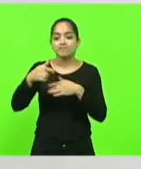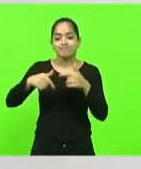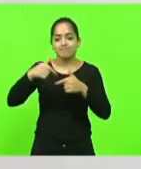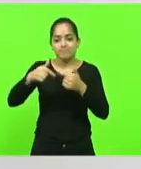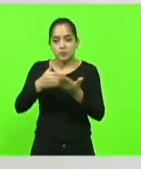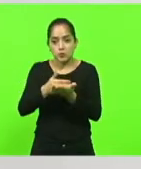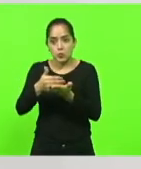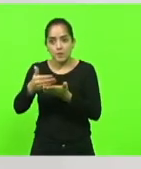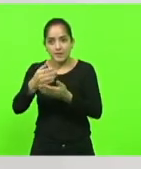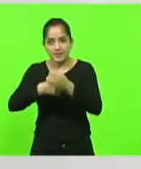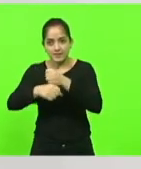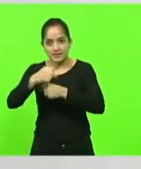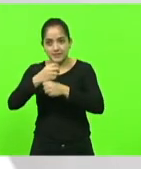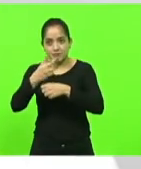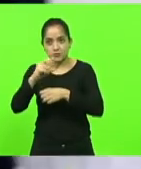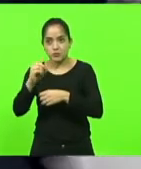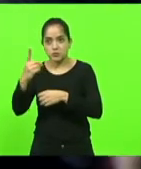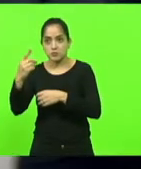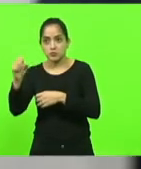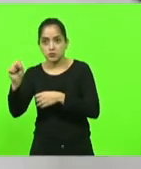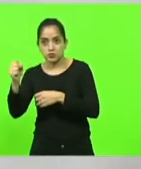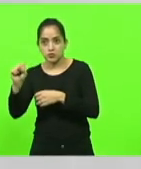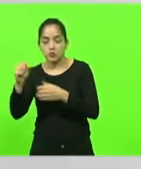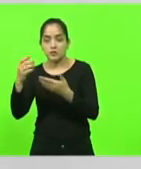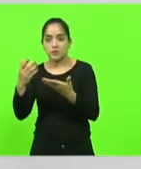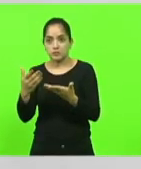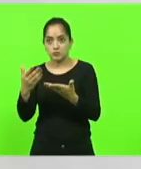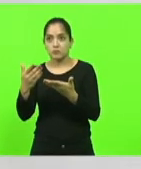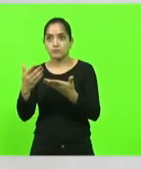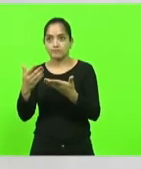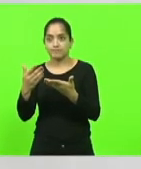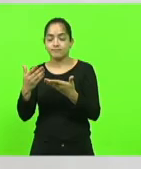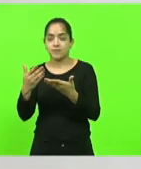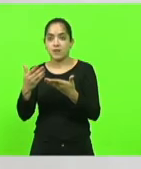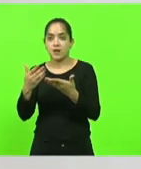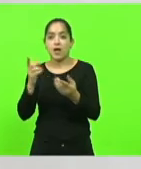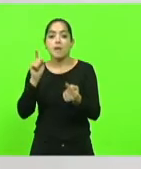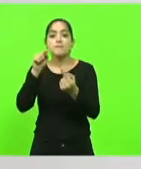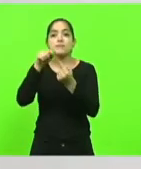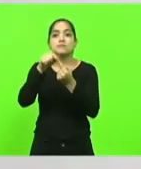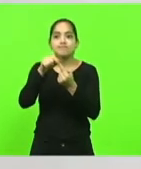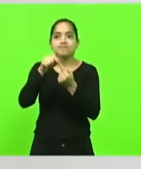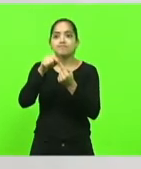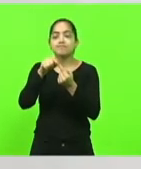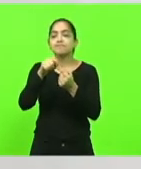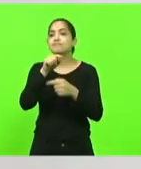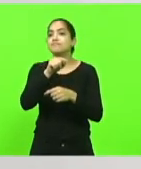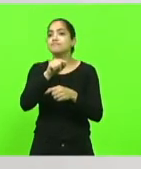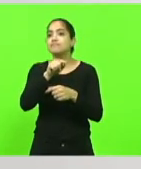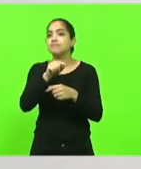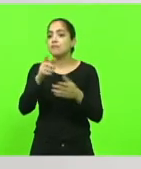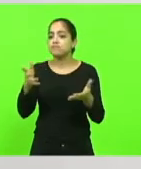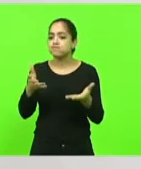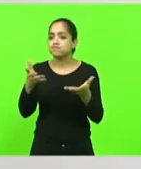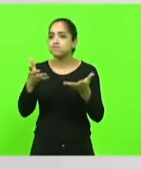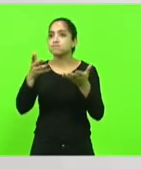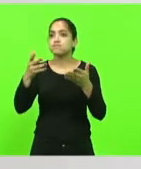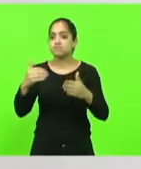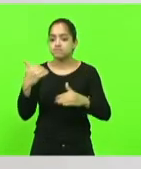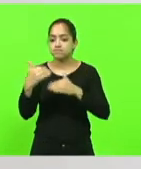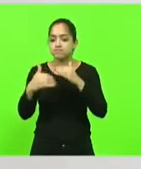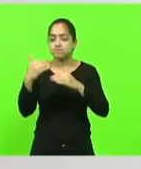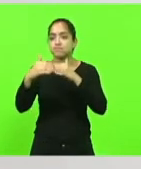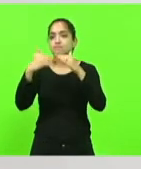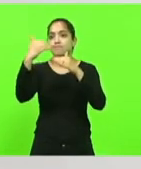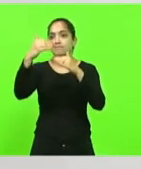eleito em 2018, assumindo em 2019, tínhamos a árdua missão de fazer a nossa cidade prosperar, crescer